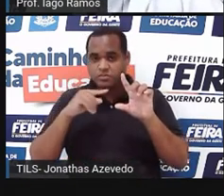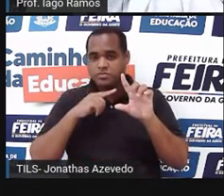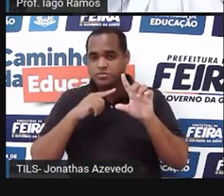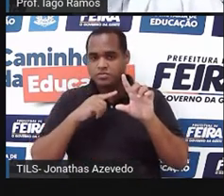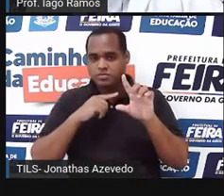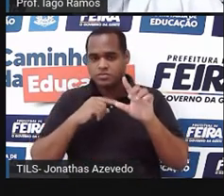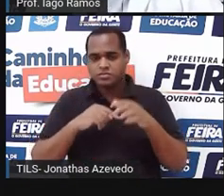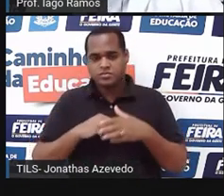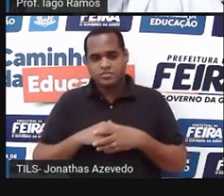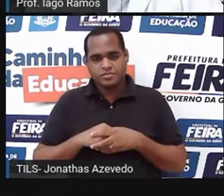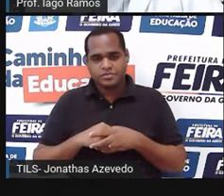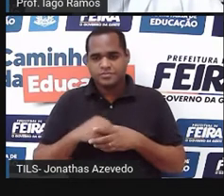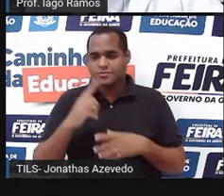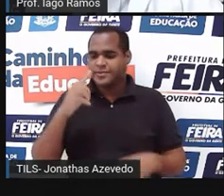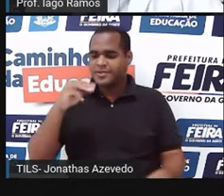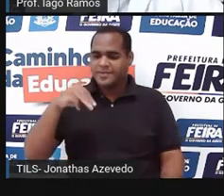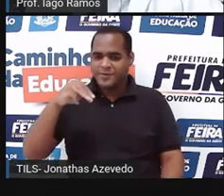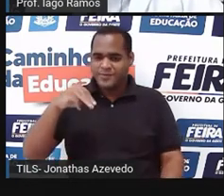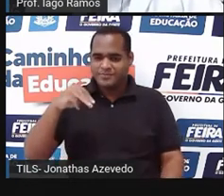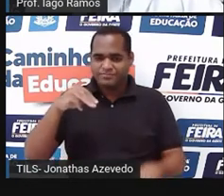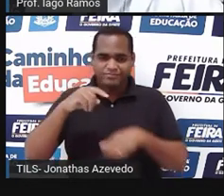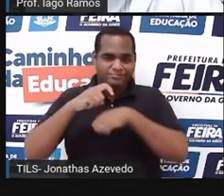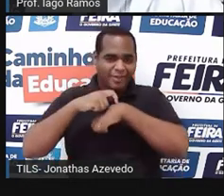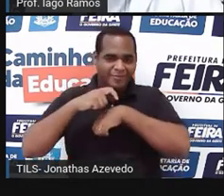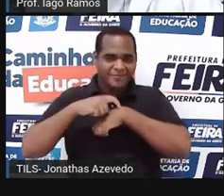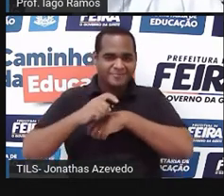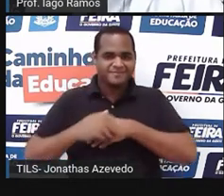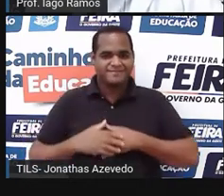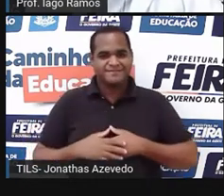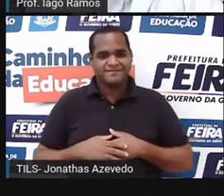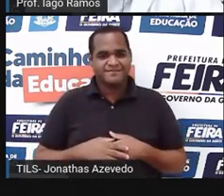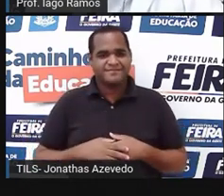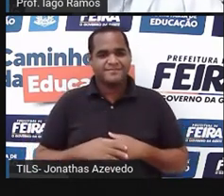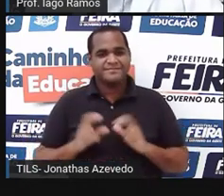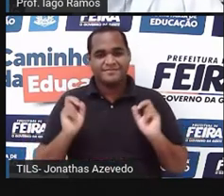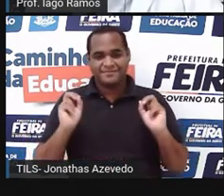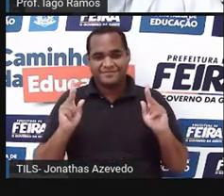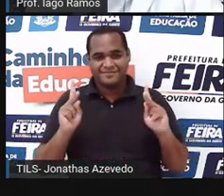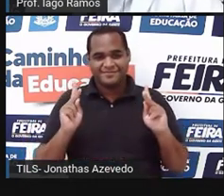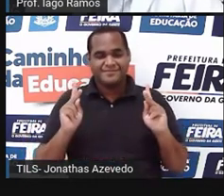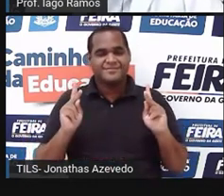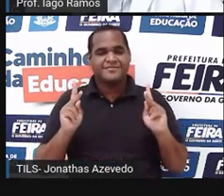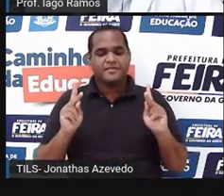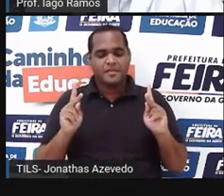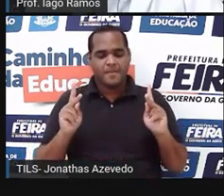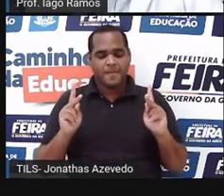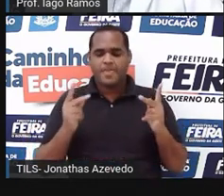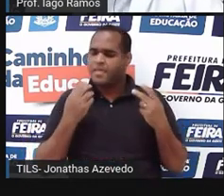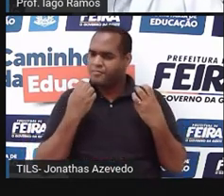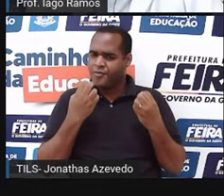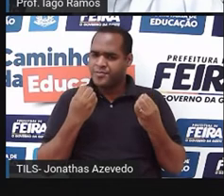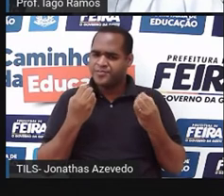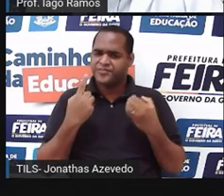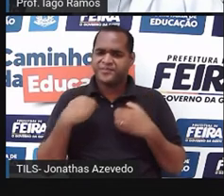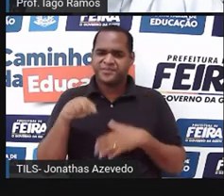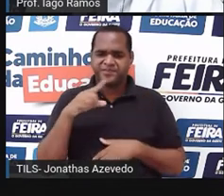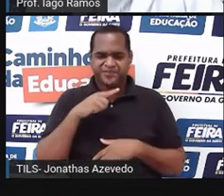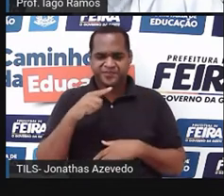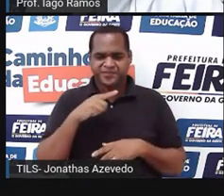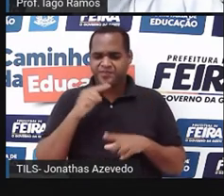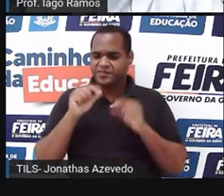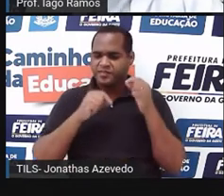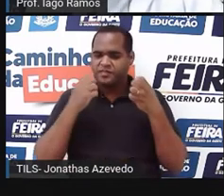e 15 minutos, 15 na parte do tempo. Beleza? Bom, o que a gente ainda tem nessa